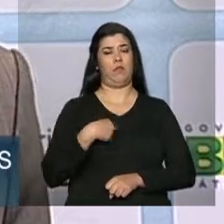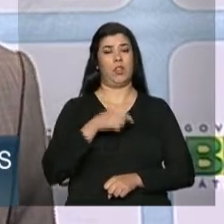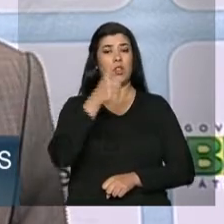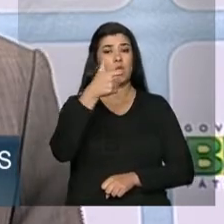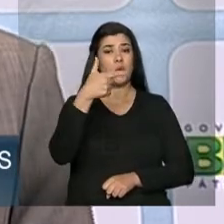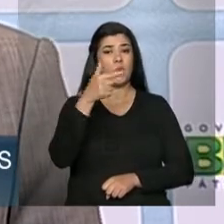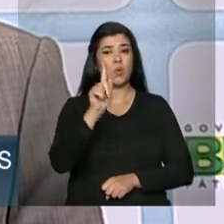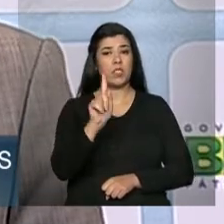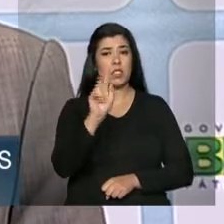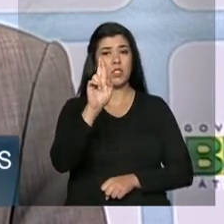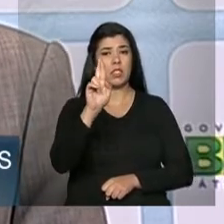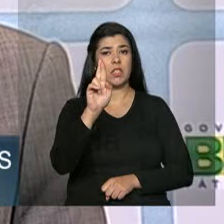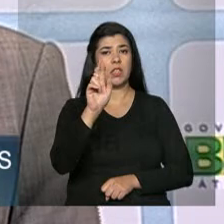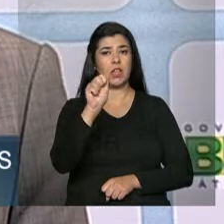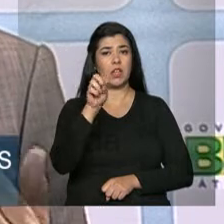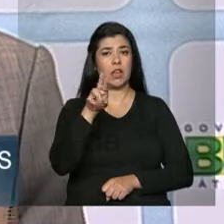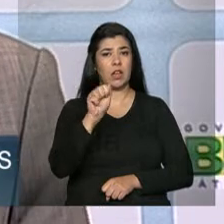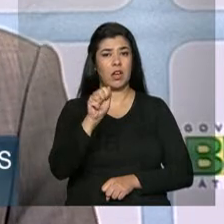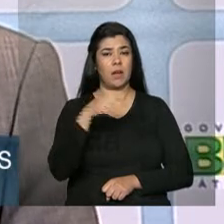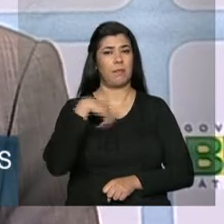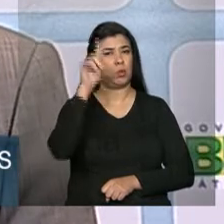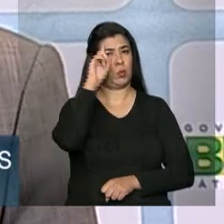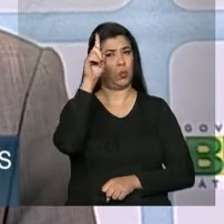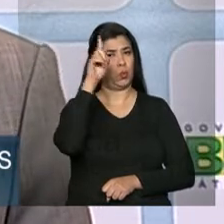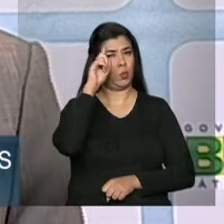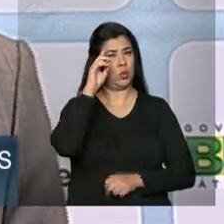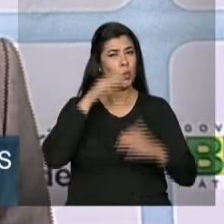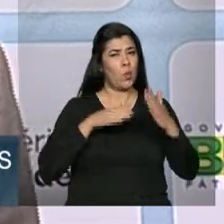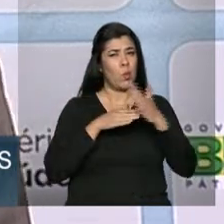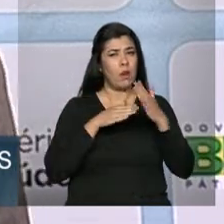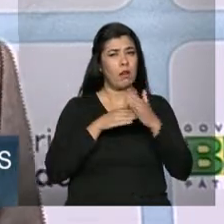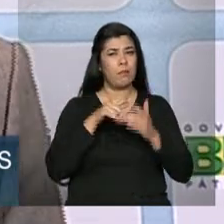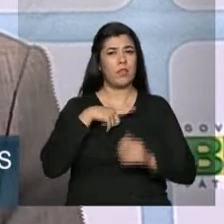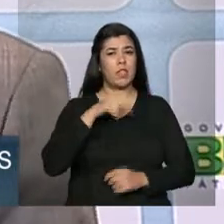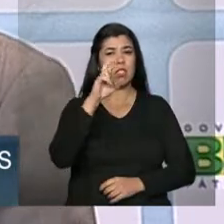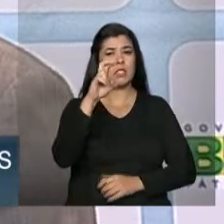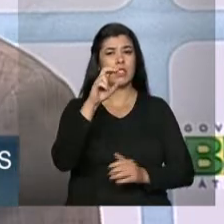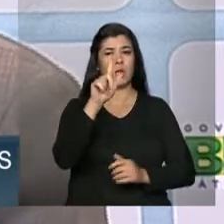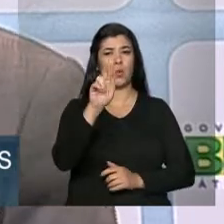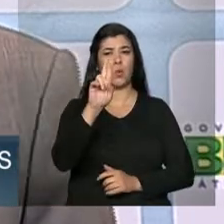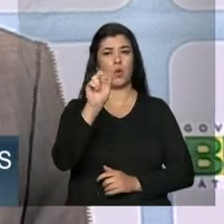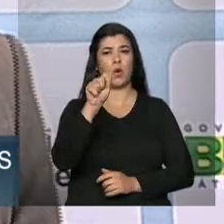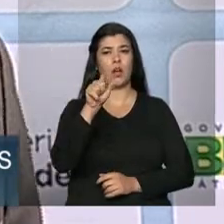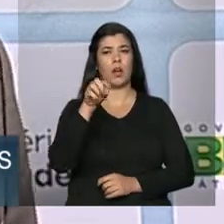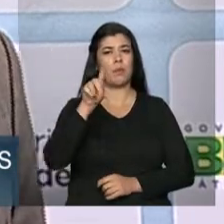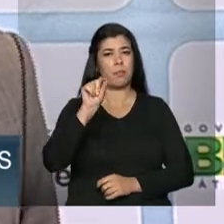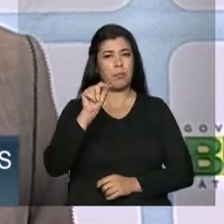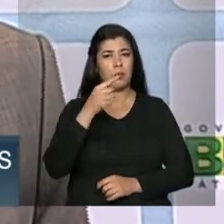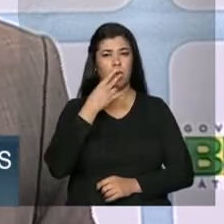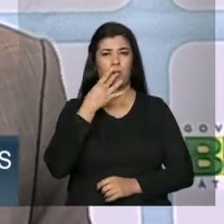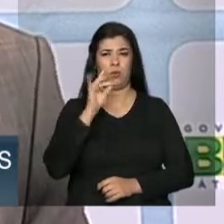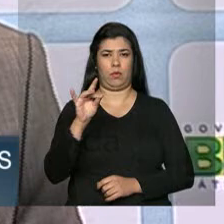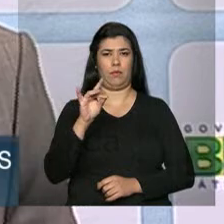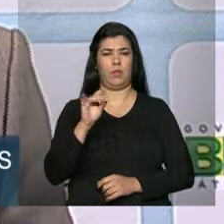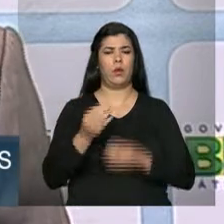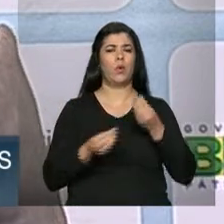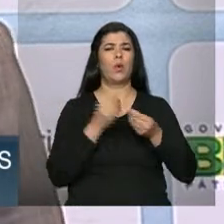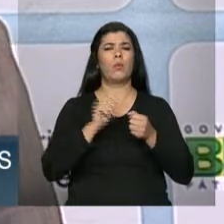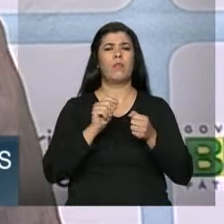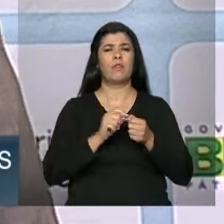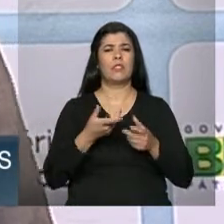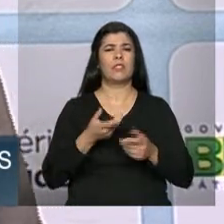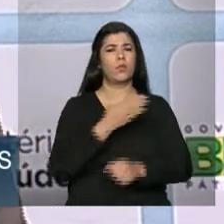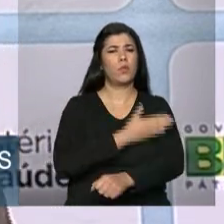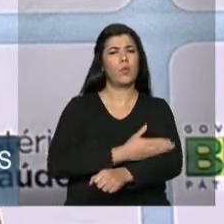12 gramas por dia e o máximo que deveríamos ingerir é por volta de 5. Ministro, tem que tirar, então, o saleiro da mesa? É um hábito